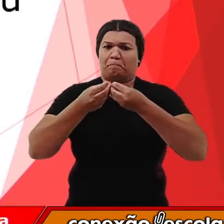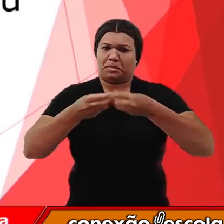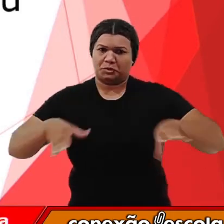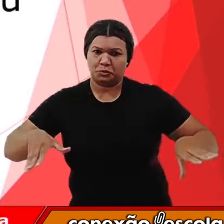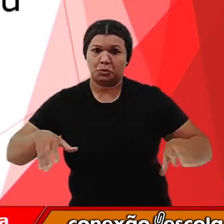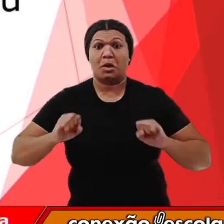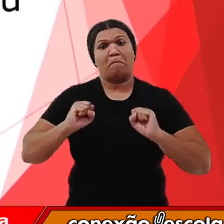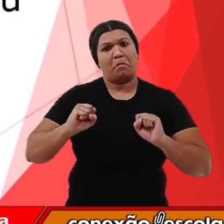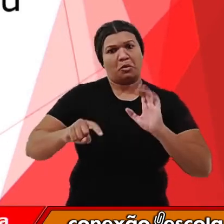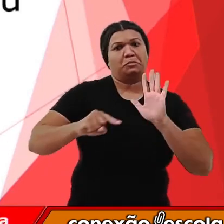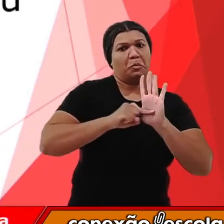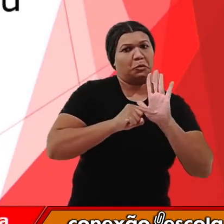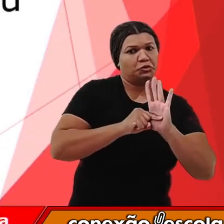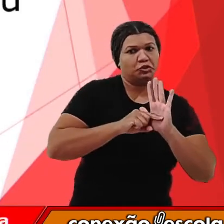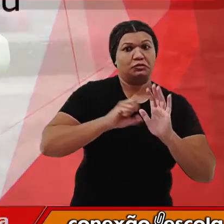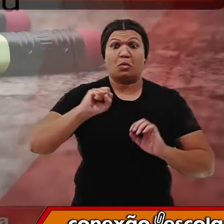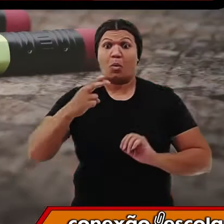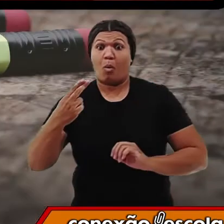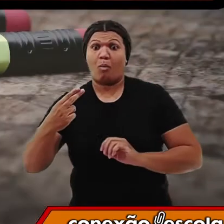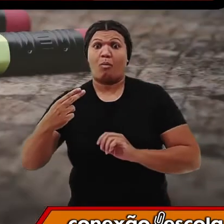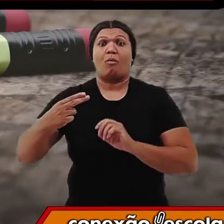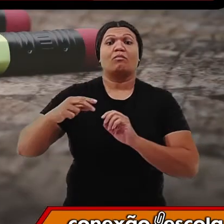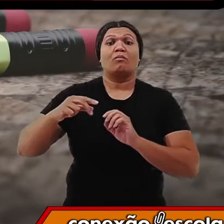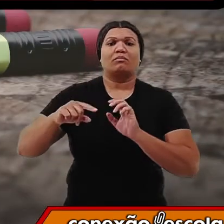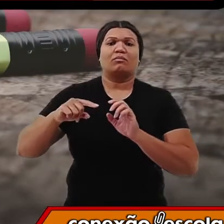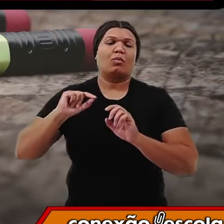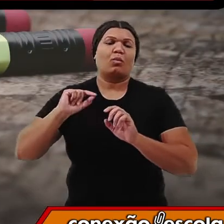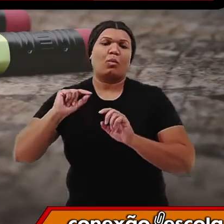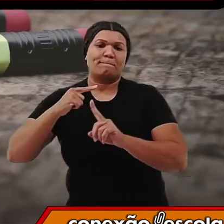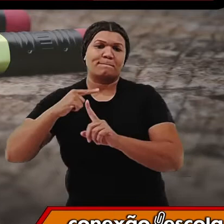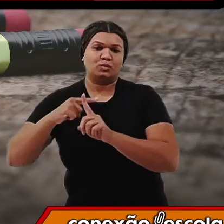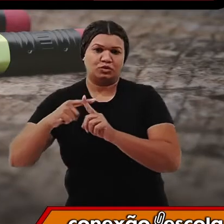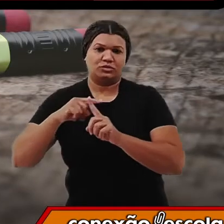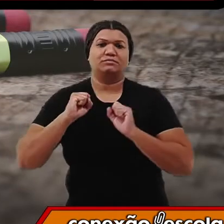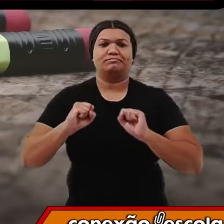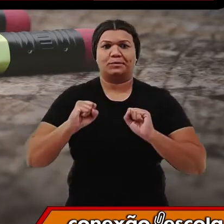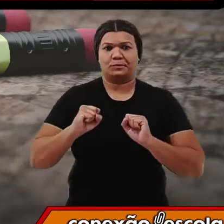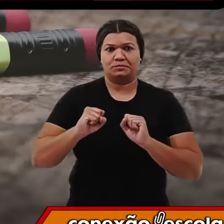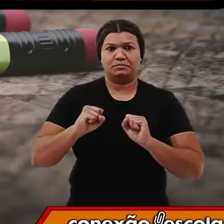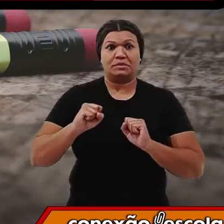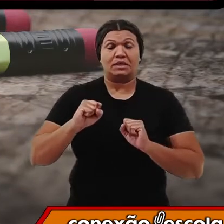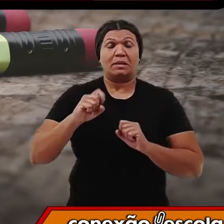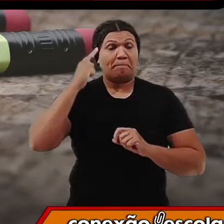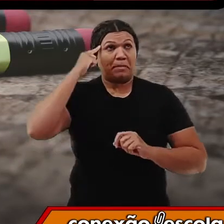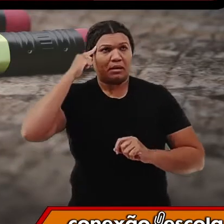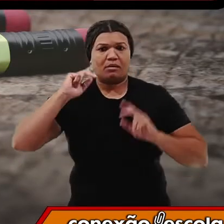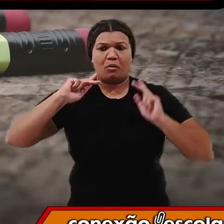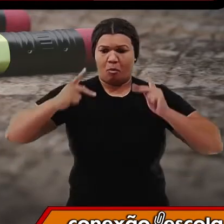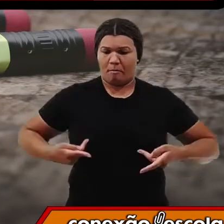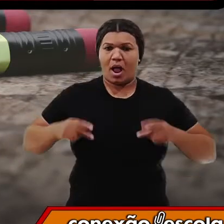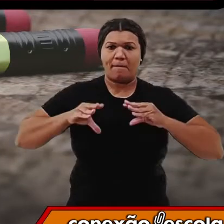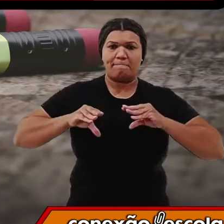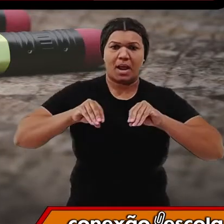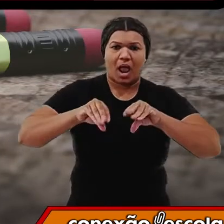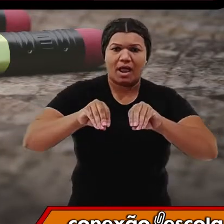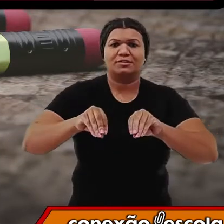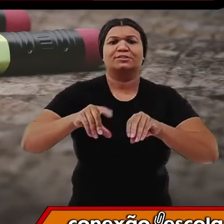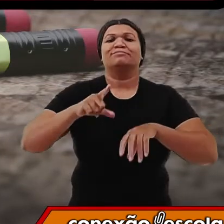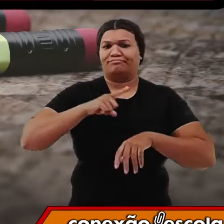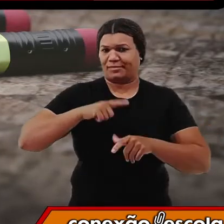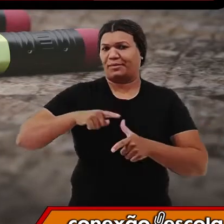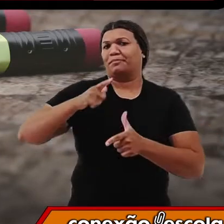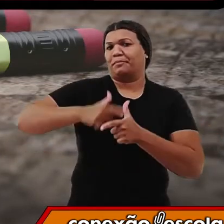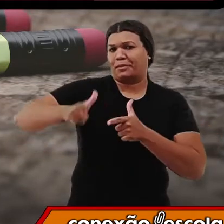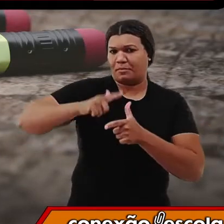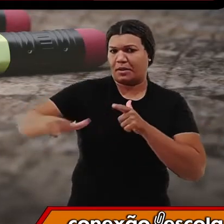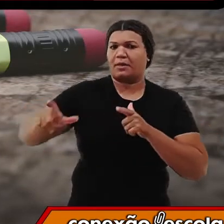negativo. Não existe a ação do homem que não gere um impacto ambiental. No entanto, nós